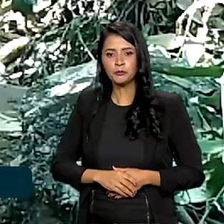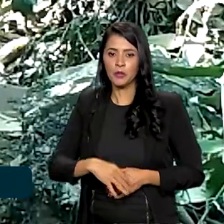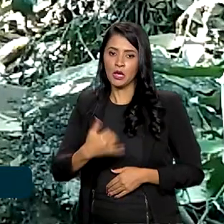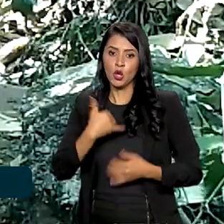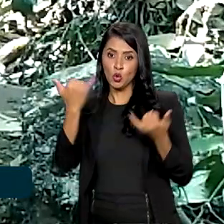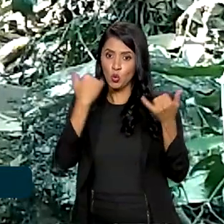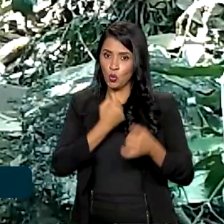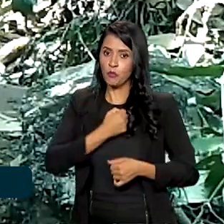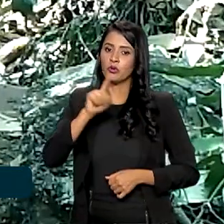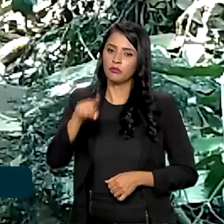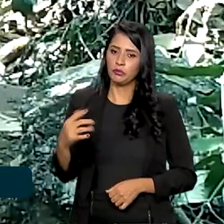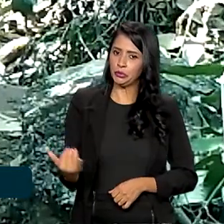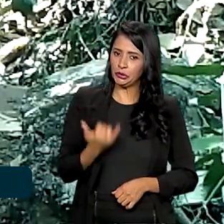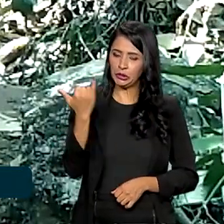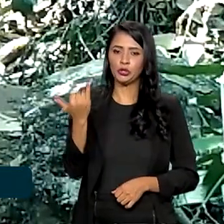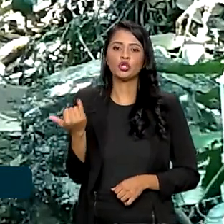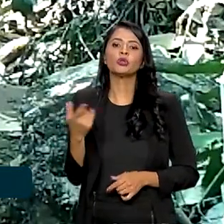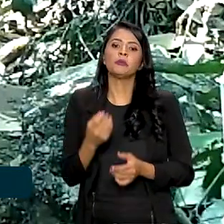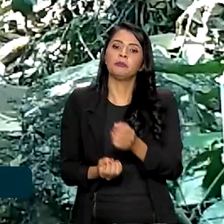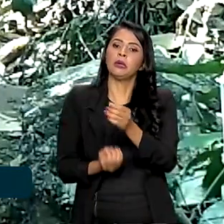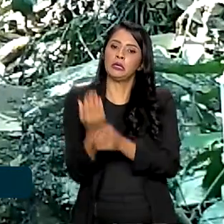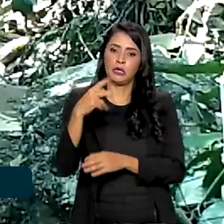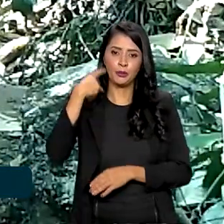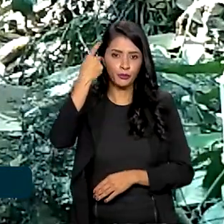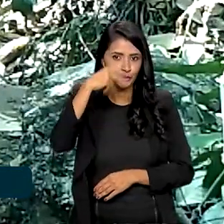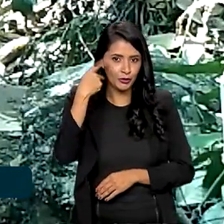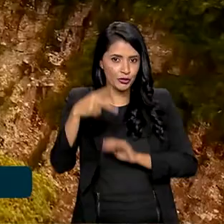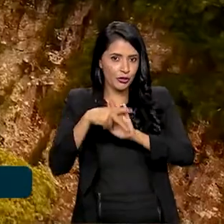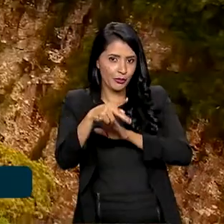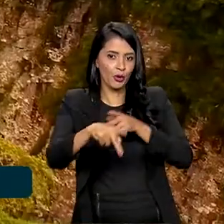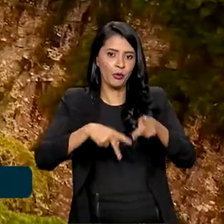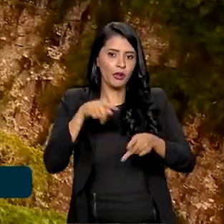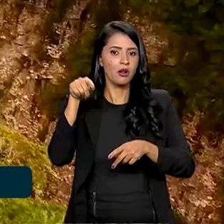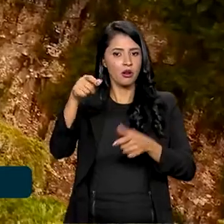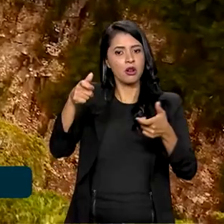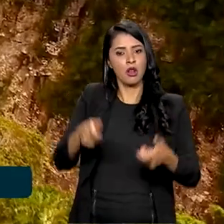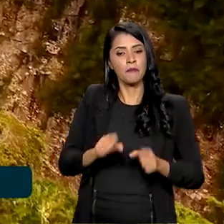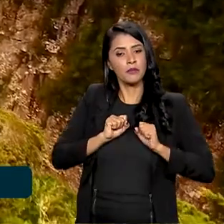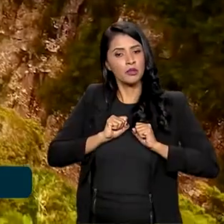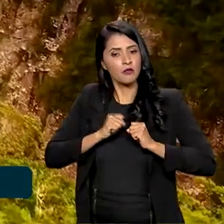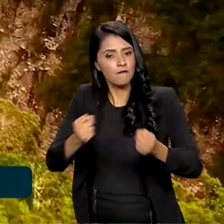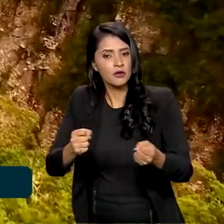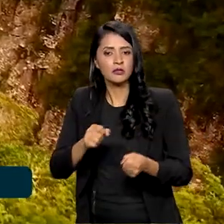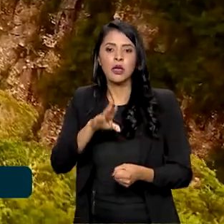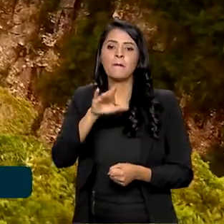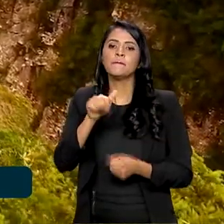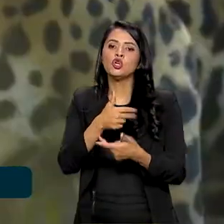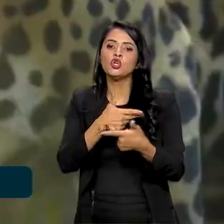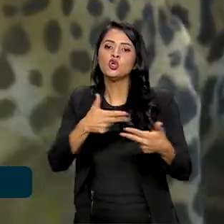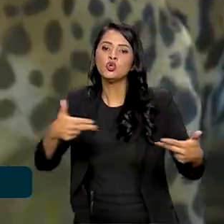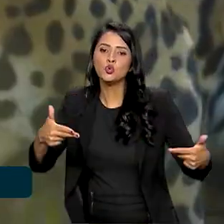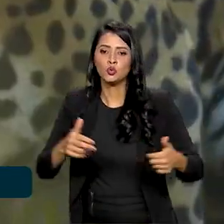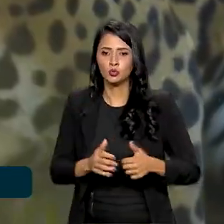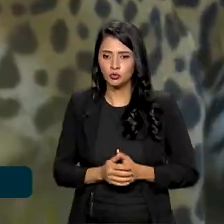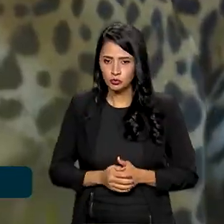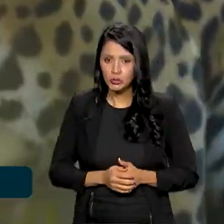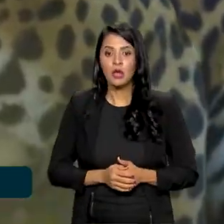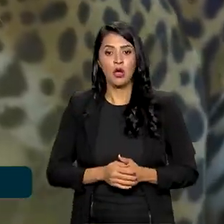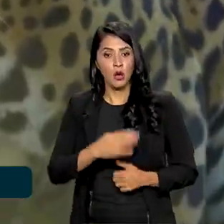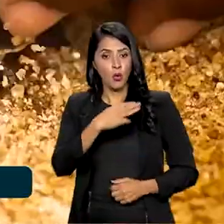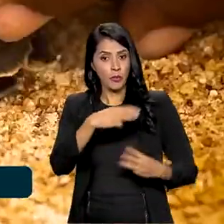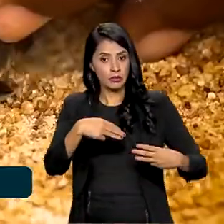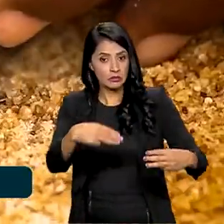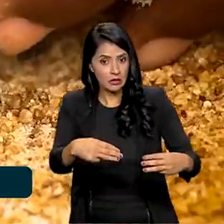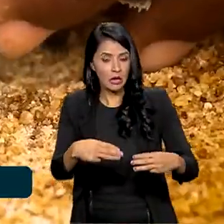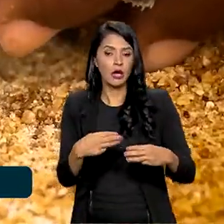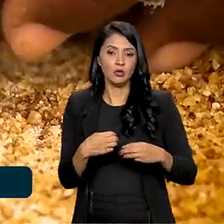essenciais para a implementação de políticas públicas em defesa da biodiversidade. Segundo o Ministério do